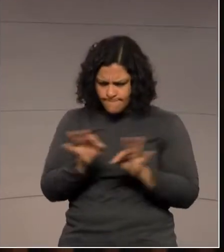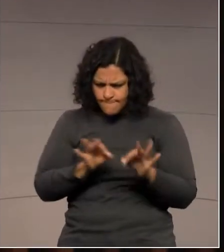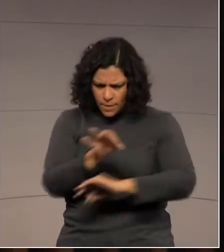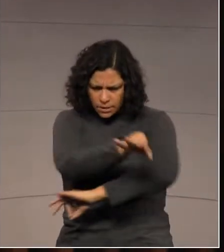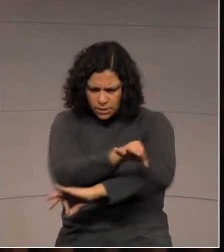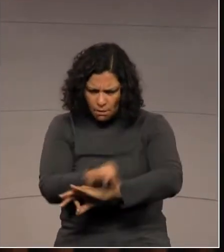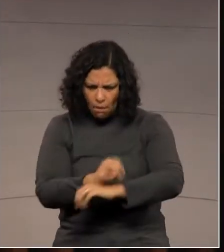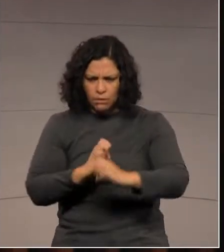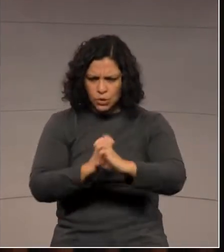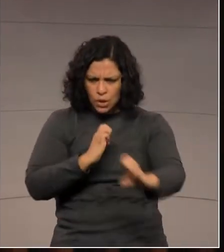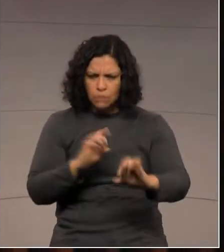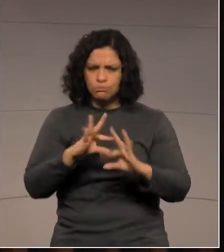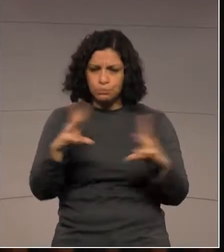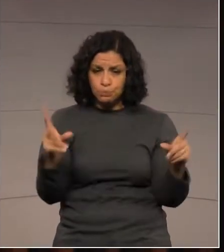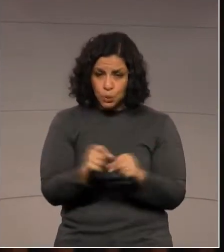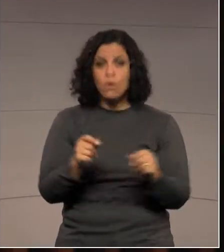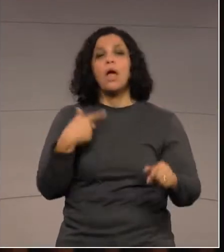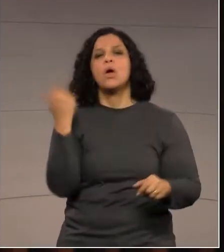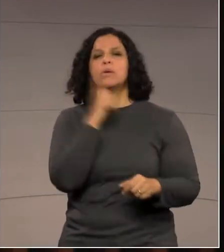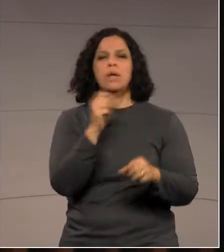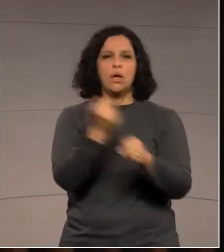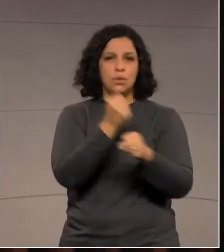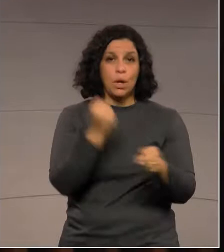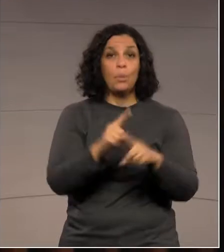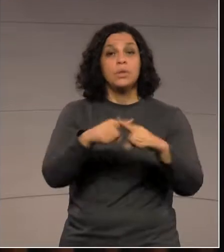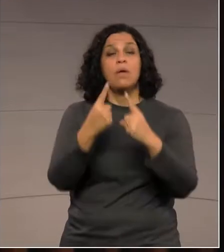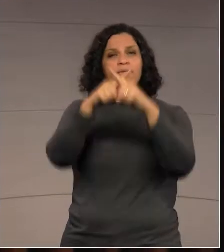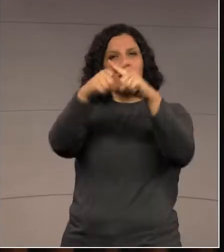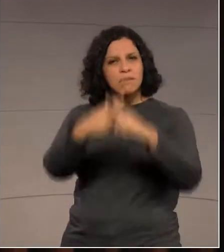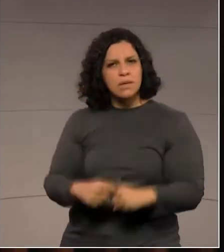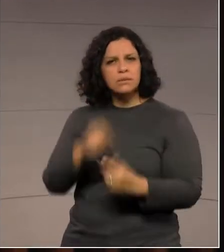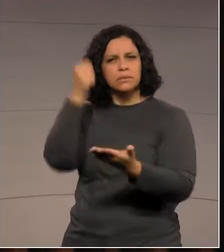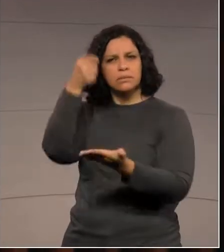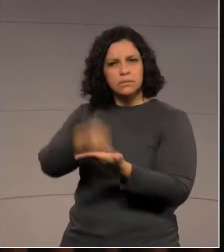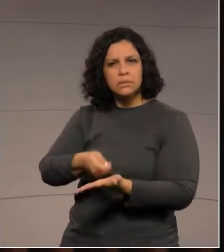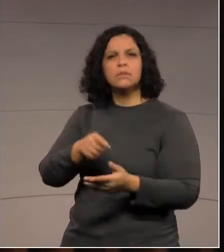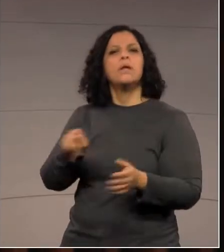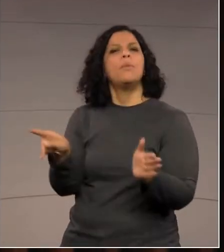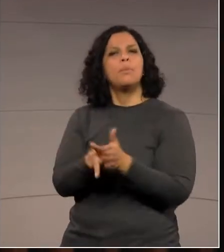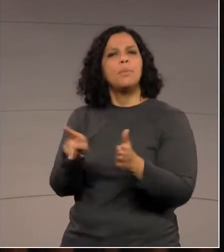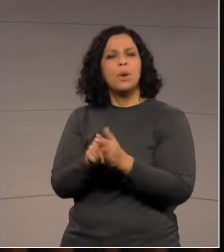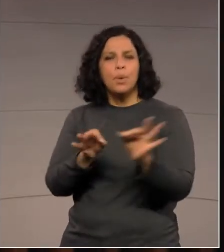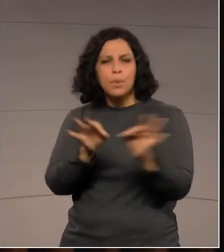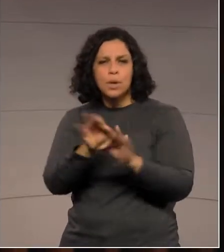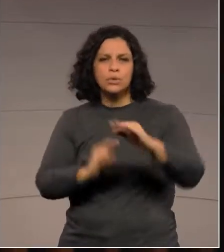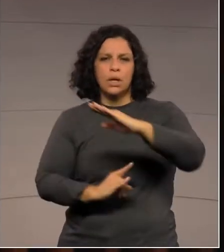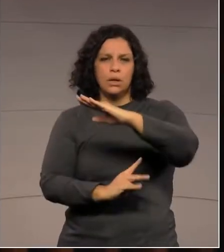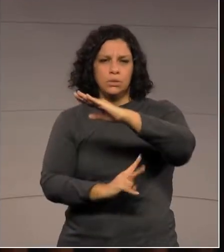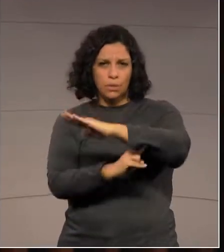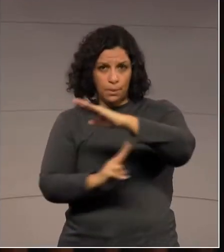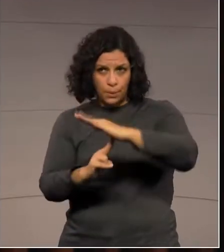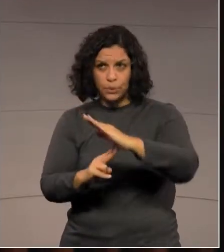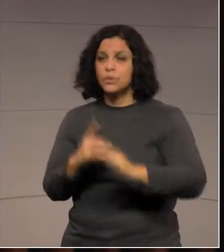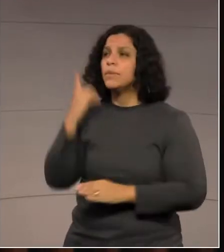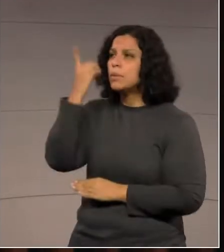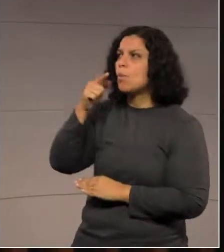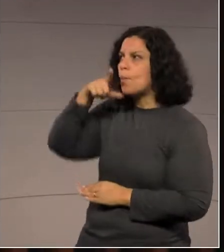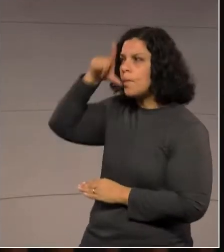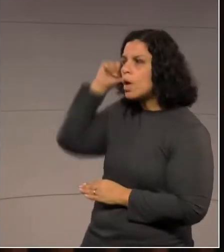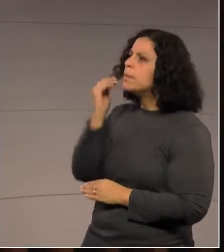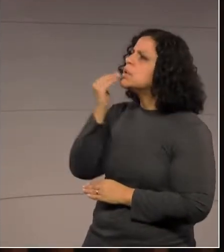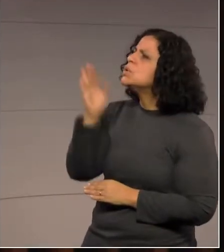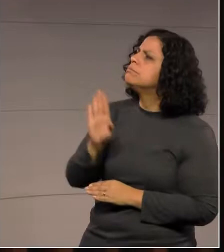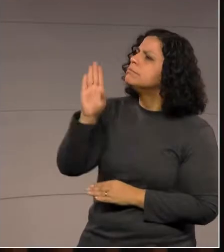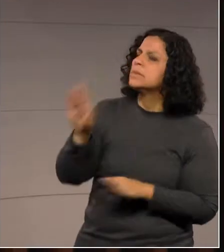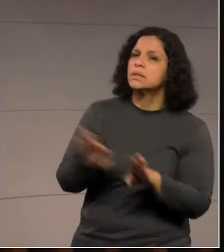estou muito feliz e venho louvar aqui a atitude do governo de licitar os projetos da ponte. Deputado Romanelli, o senhor também pediu uma parte. Sim, muito rapidamente,